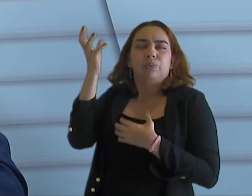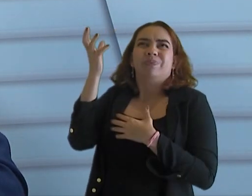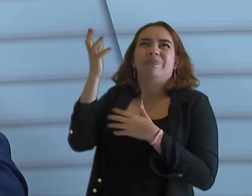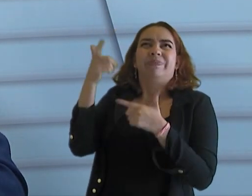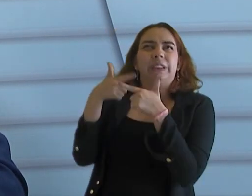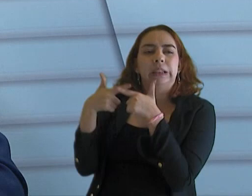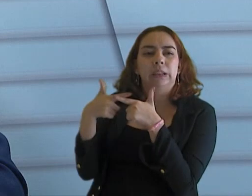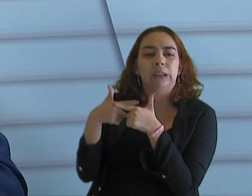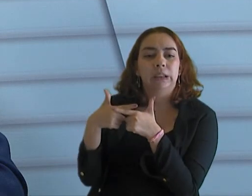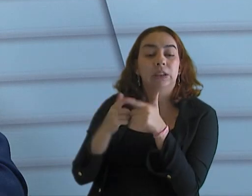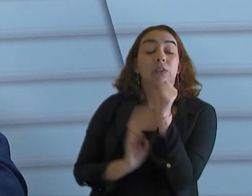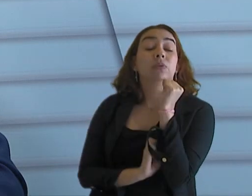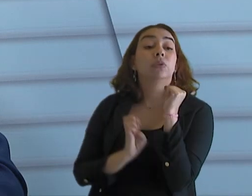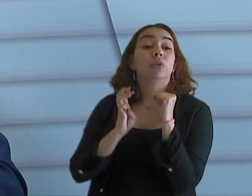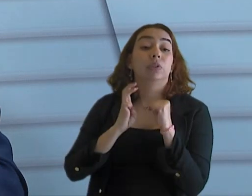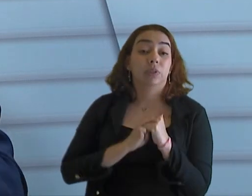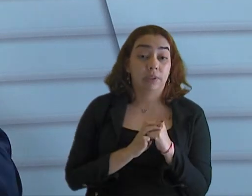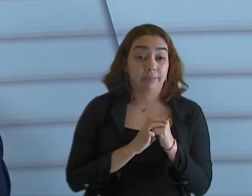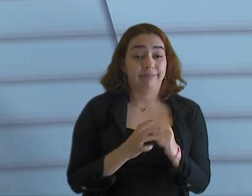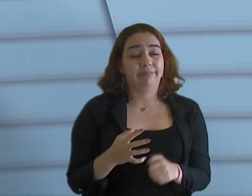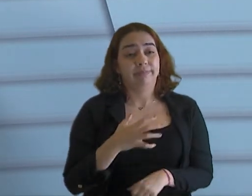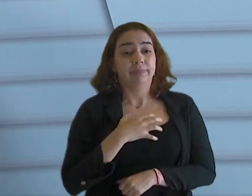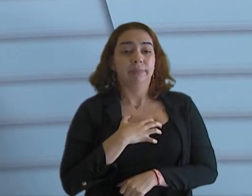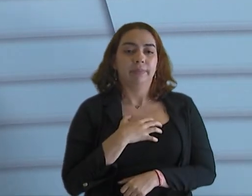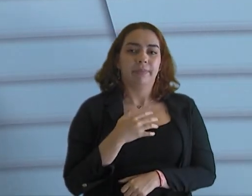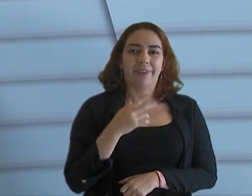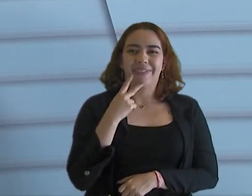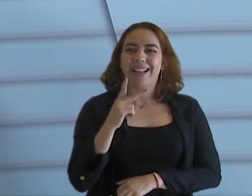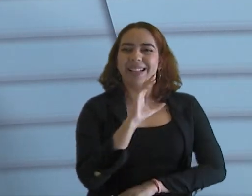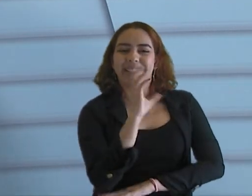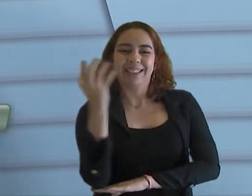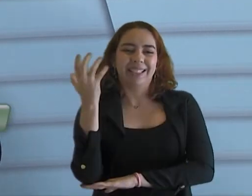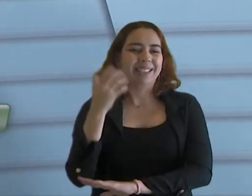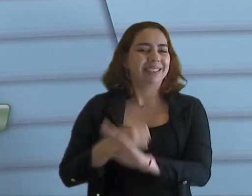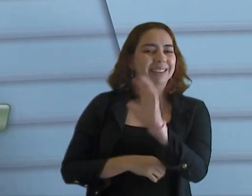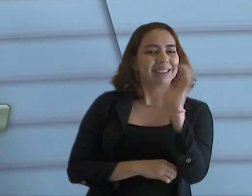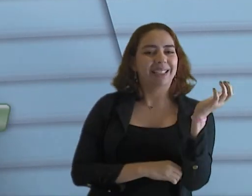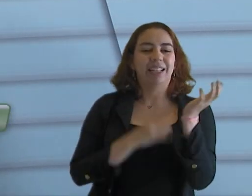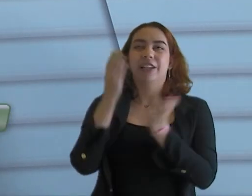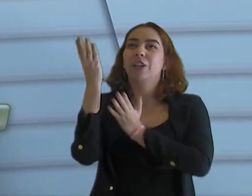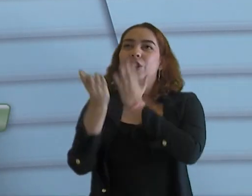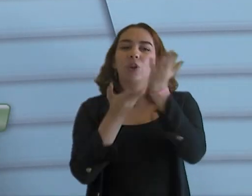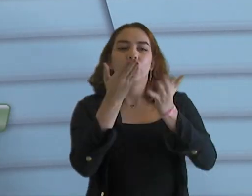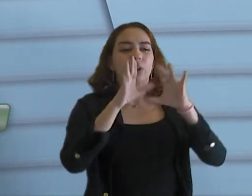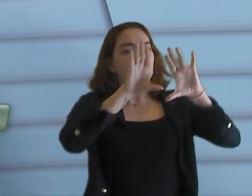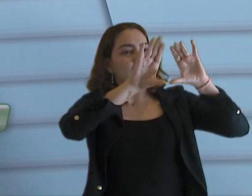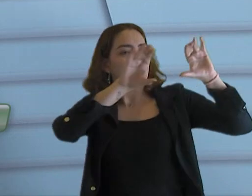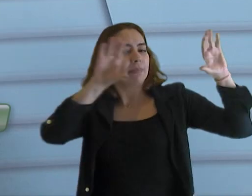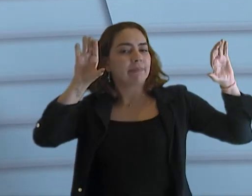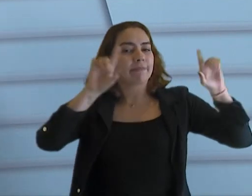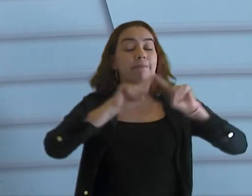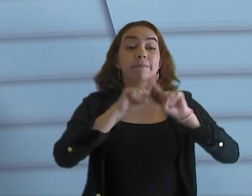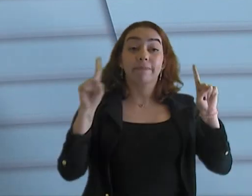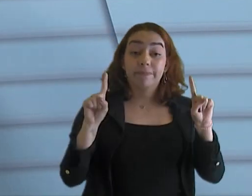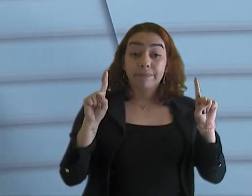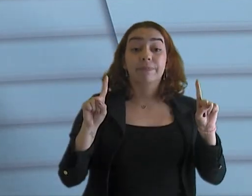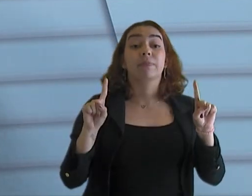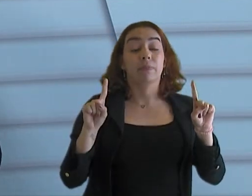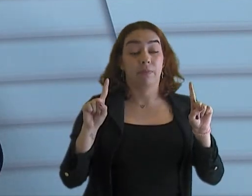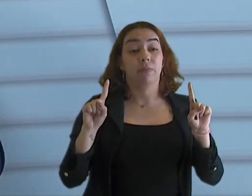a gente fala, sustentabilidade não é só ambiental e climática, mas também é ambiental e climática. O tribunal tem uma missão